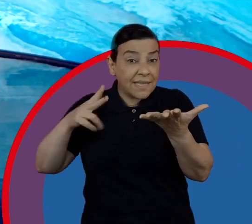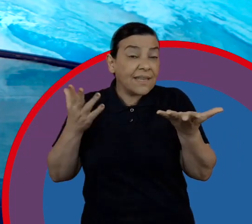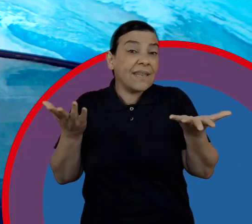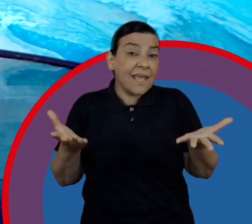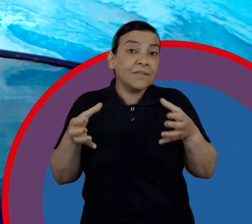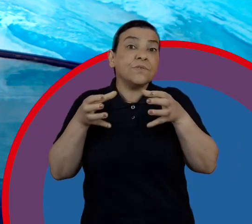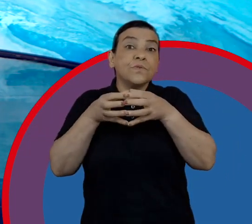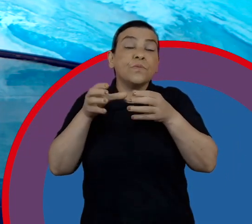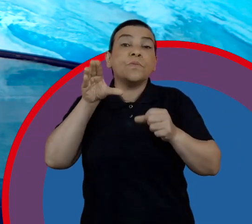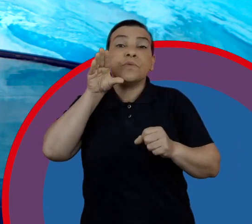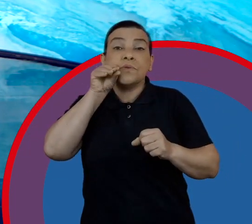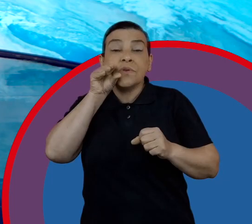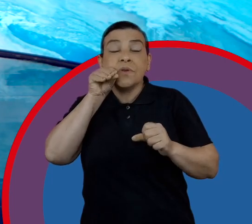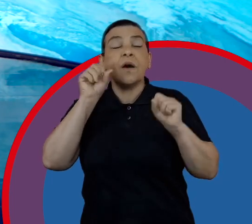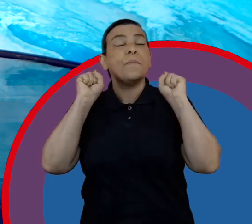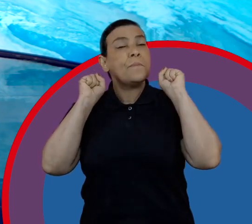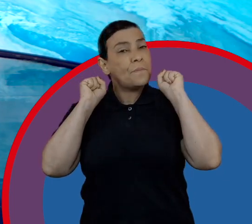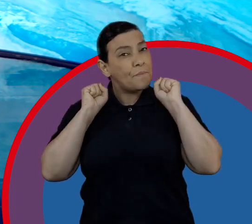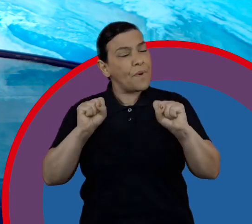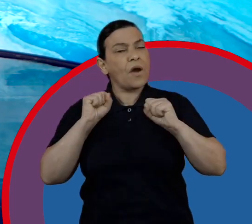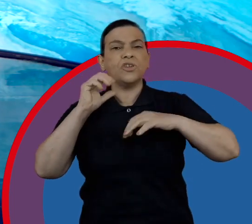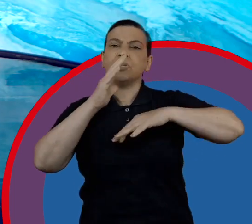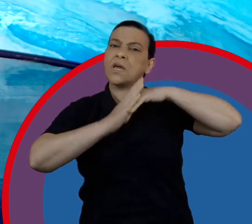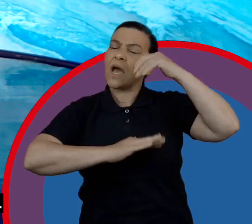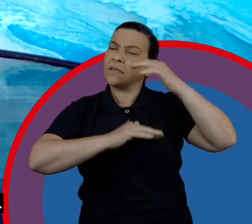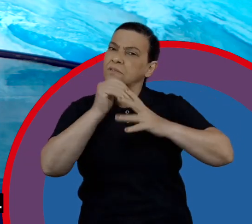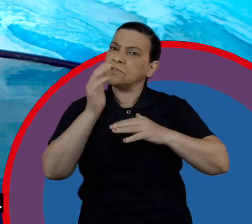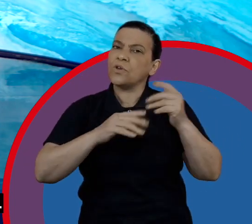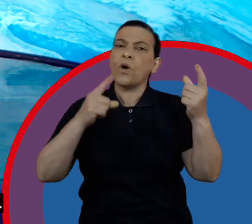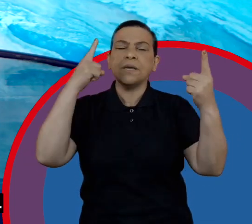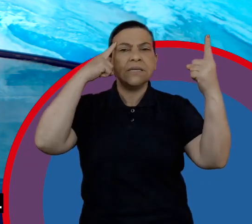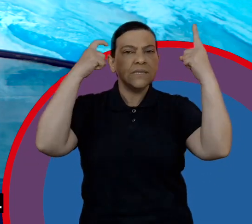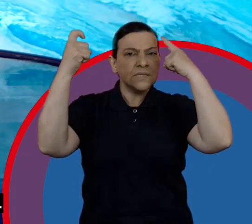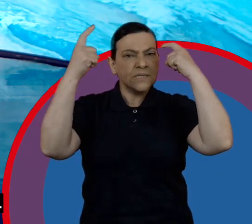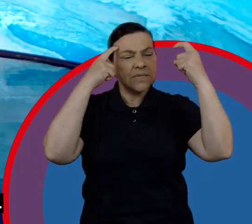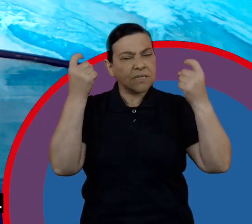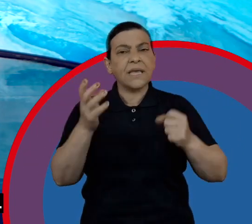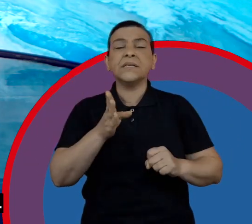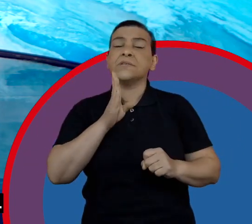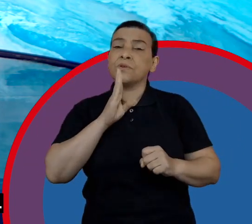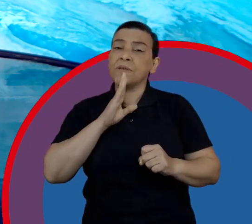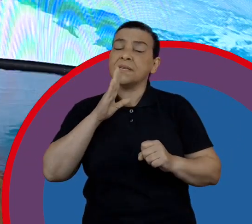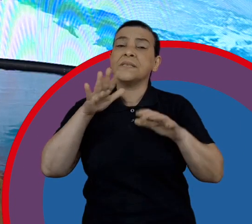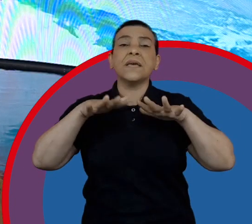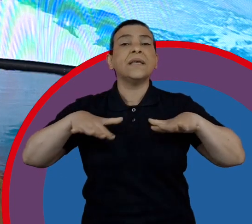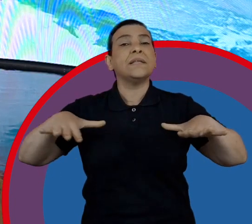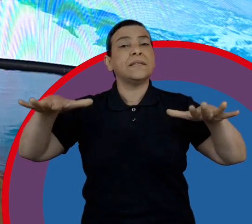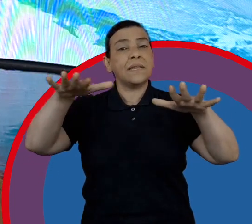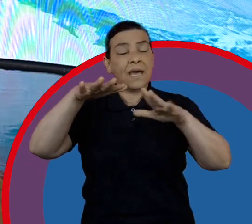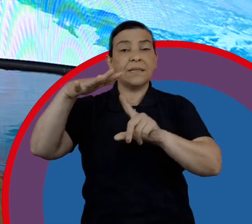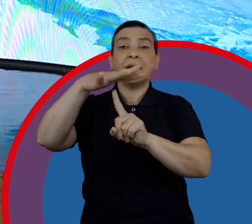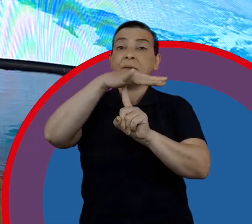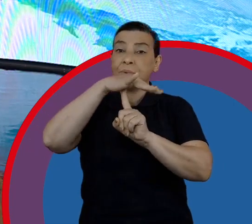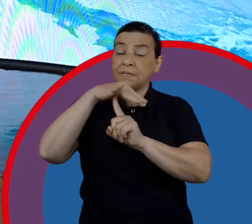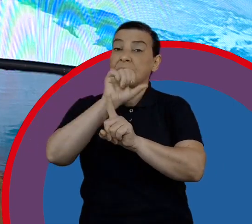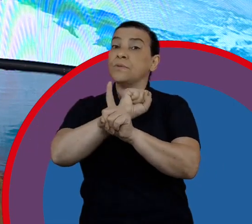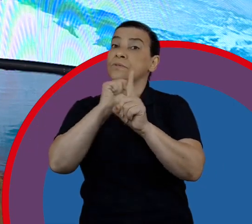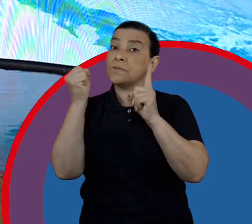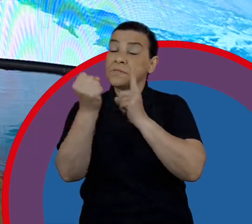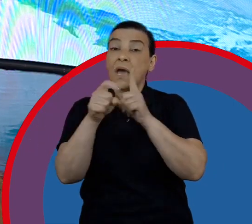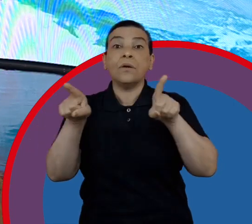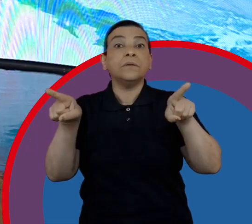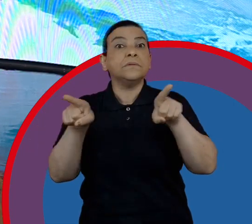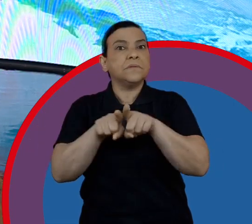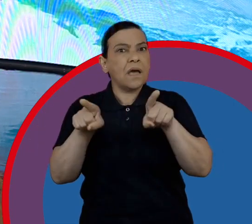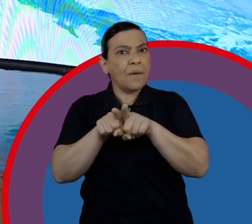colaboradores possam conhecer as ações que nós temos feito dentro da linha ambiental e da linha social. Sem contar o impacto